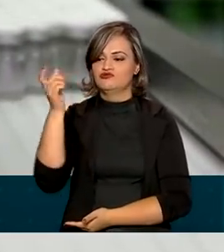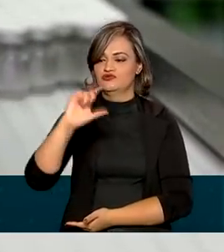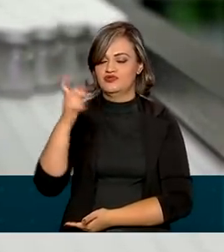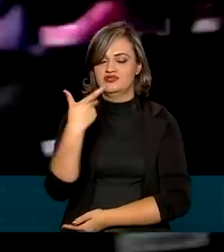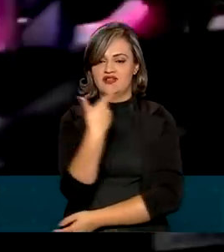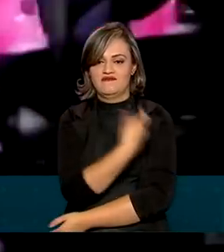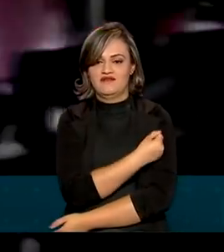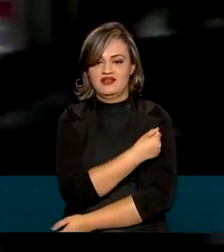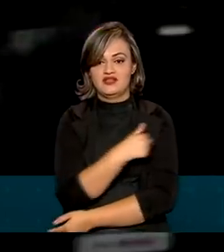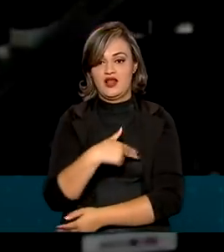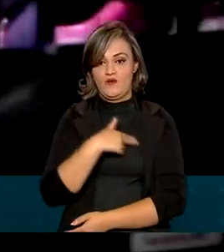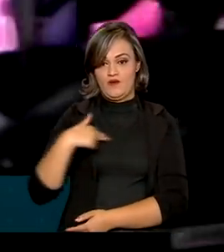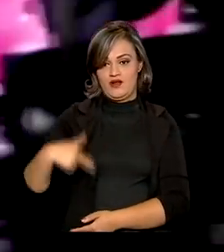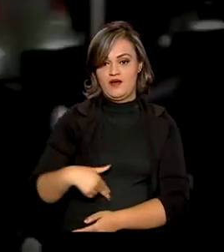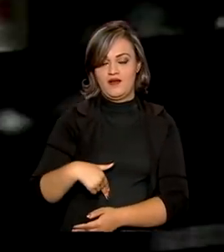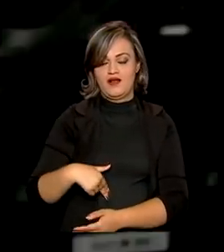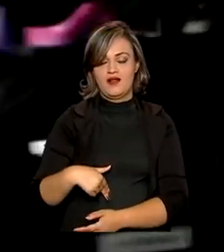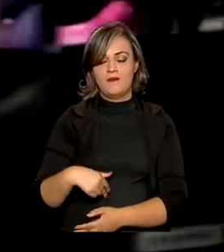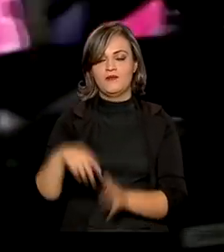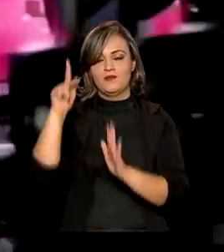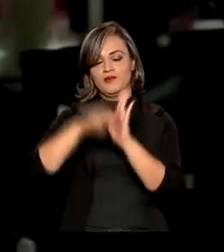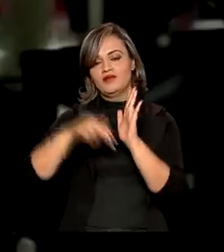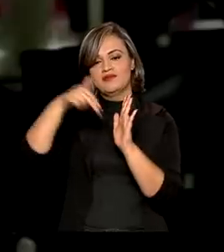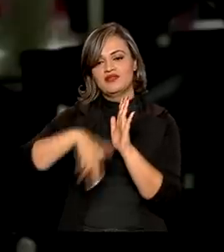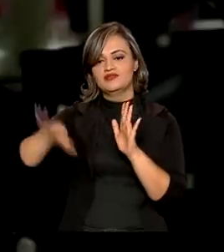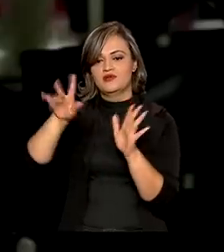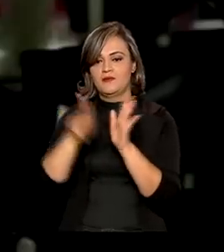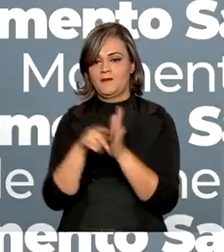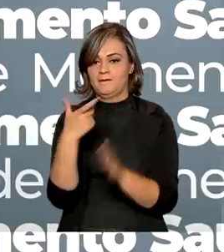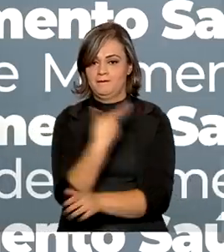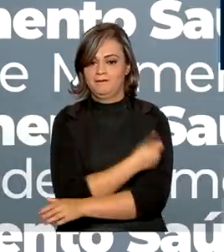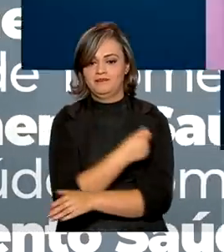Coronavac ao Programa Nacional de Imunizações.